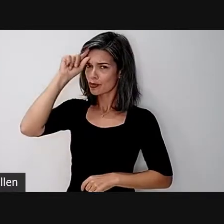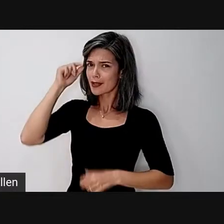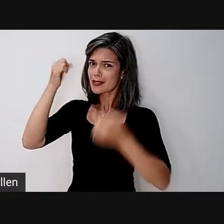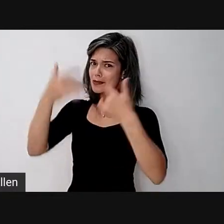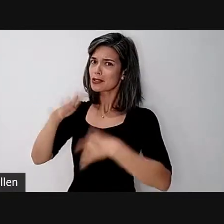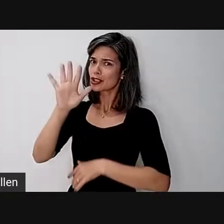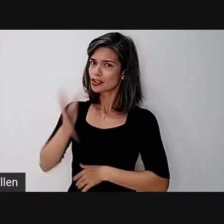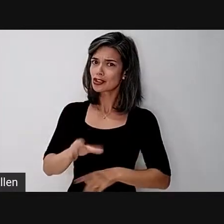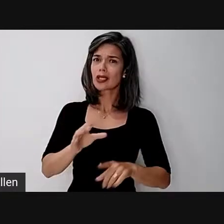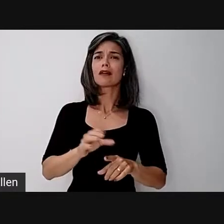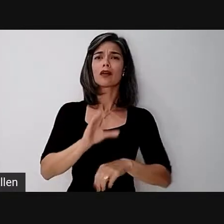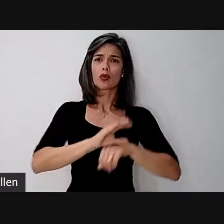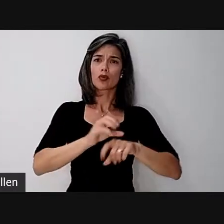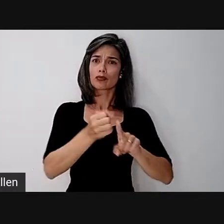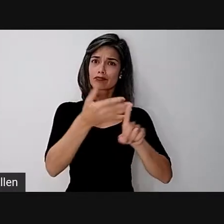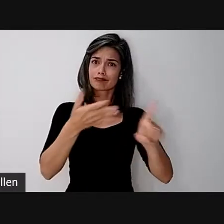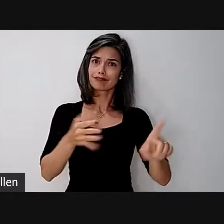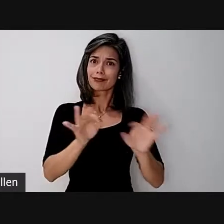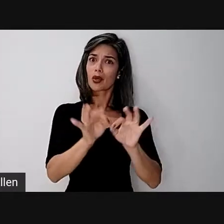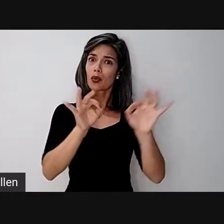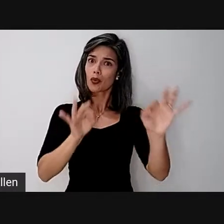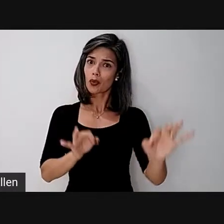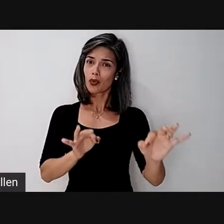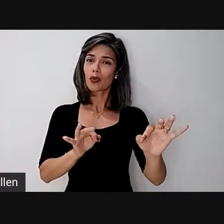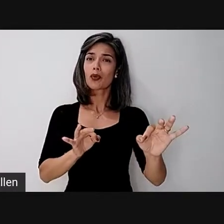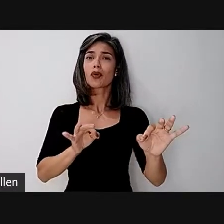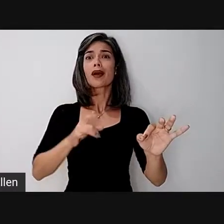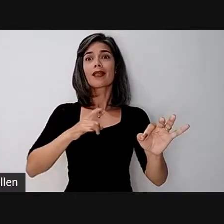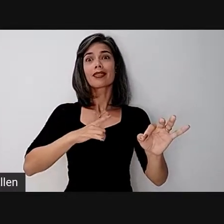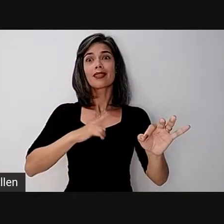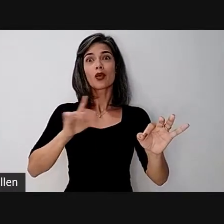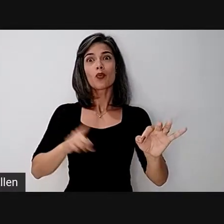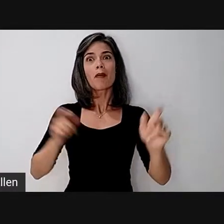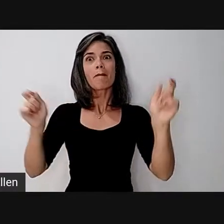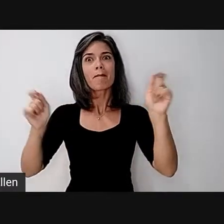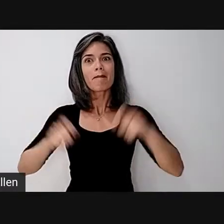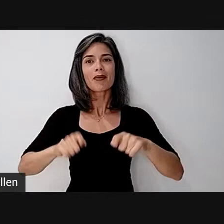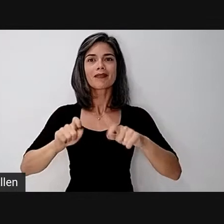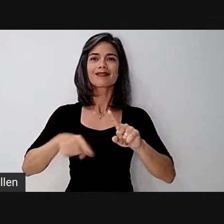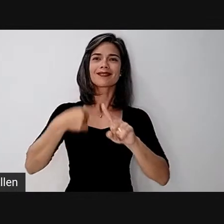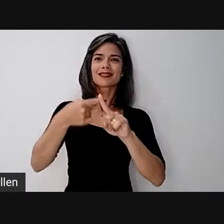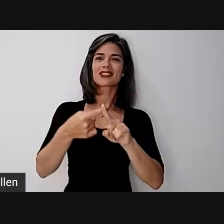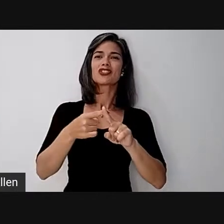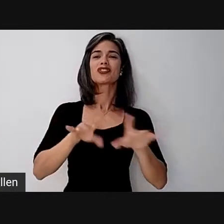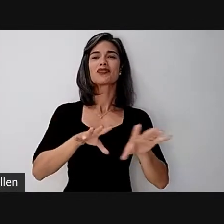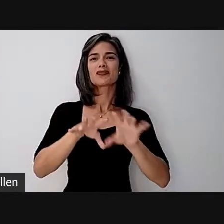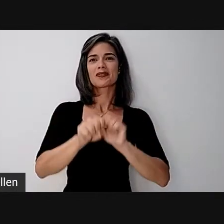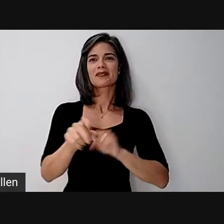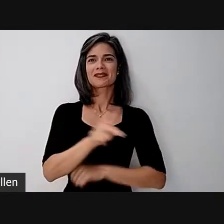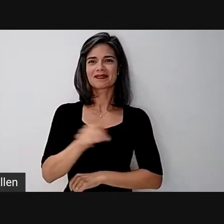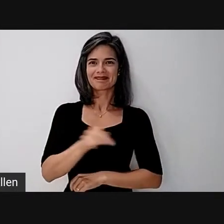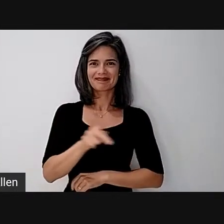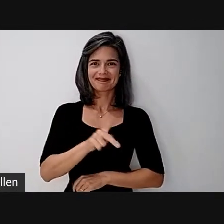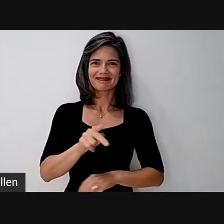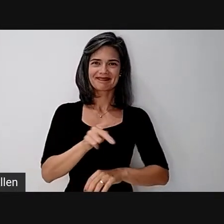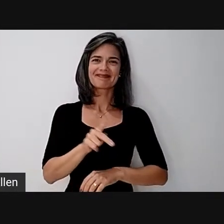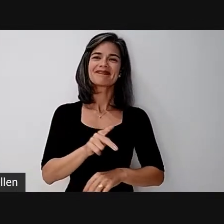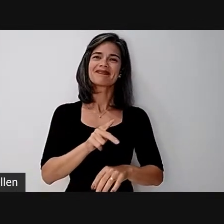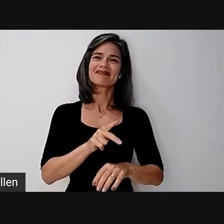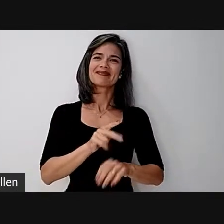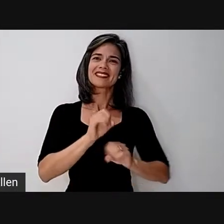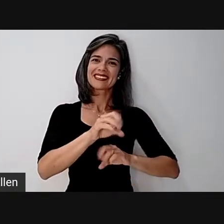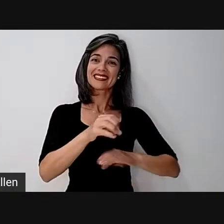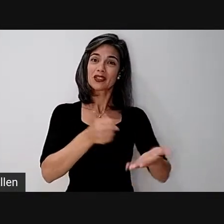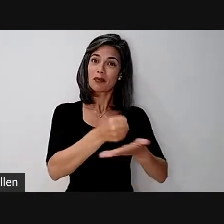extensão realizados à distância, eles surgem com mais uma possibilidade de formação de profissionais de educação básica, que atuam